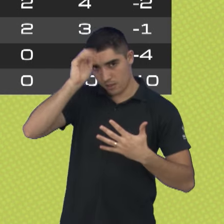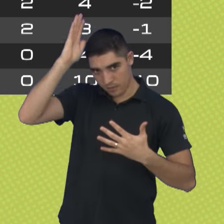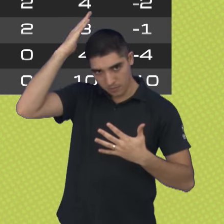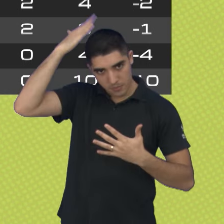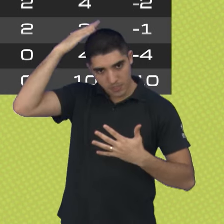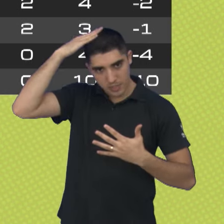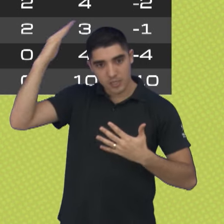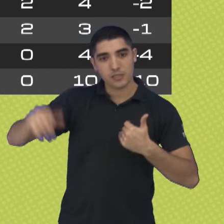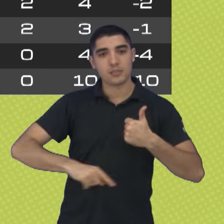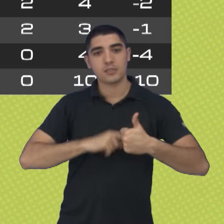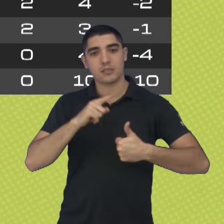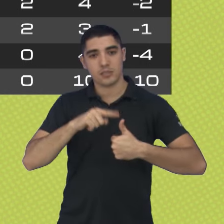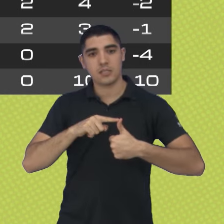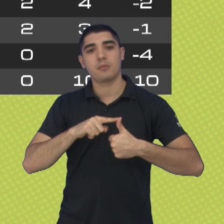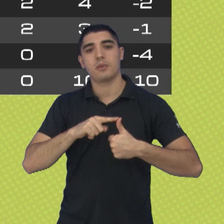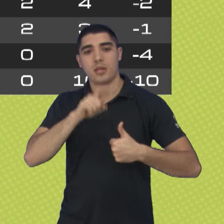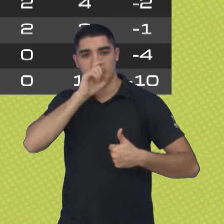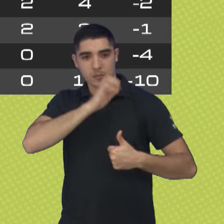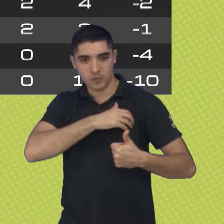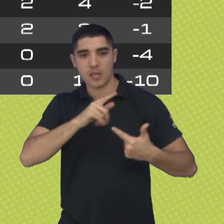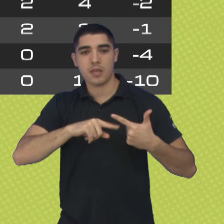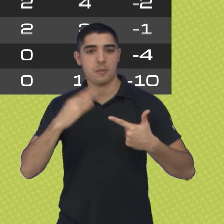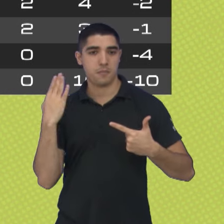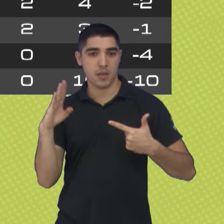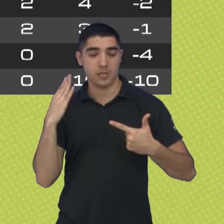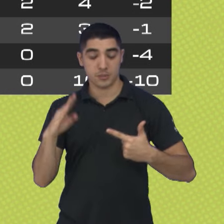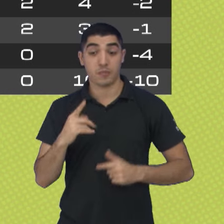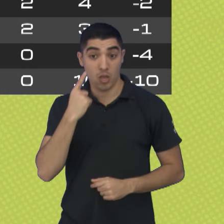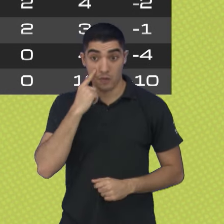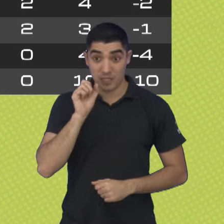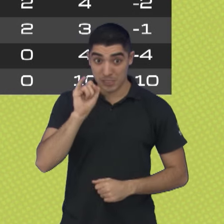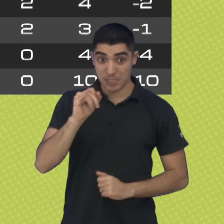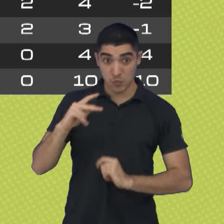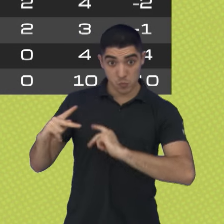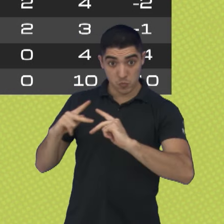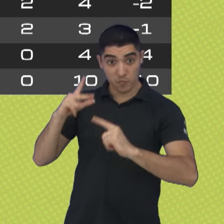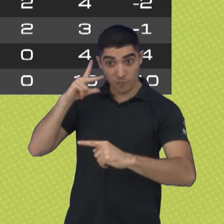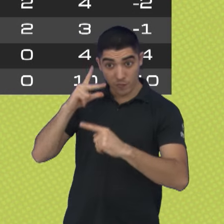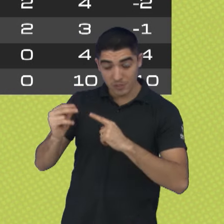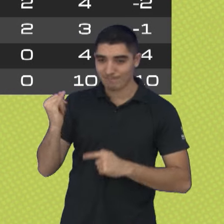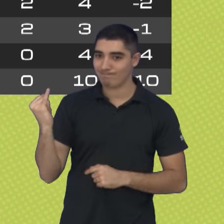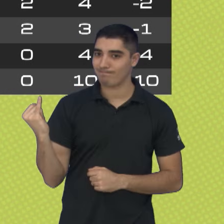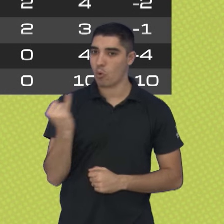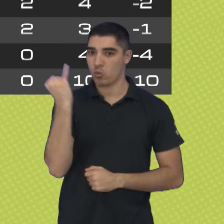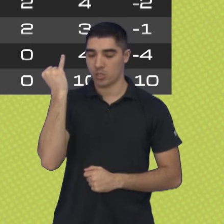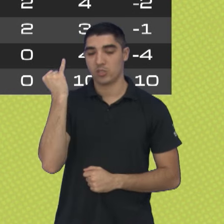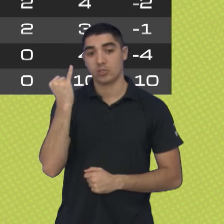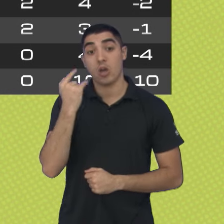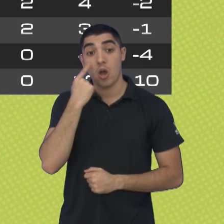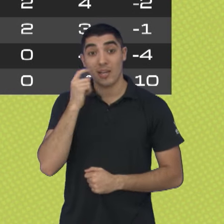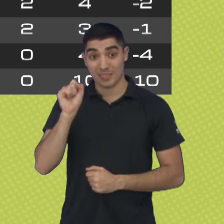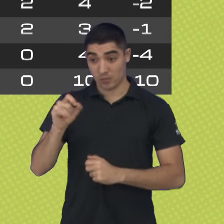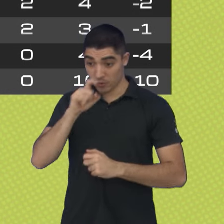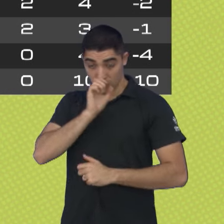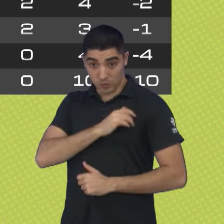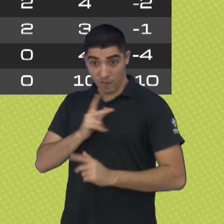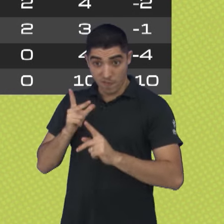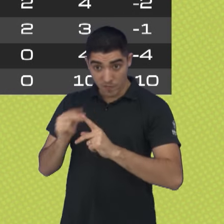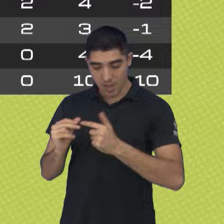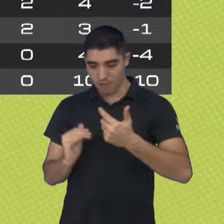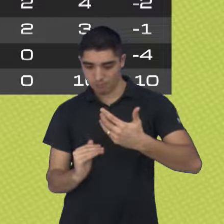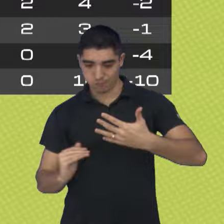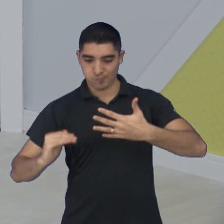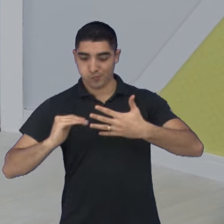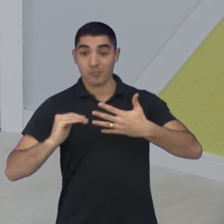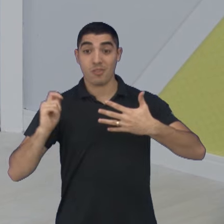estão fora da zona de classificação. E olha como é que é importante a vitória do São José. Se vencer, vai a sete pontos, pode até figurar aí entre os quatro primeiros.